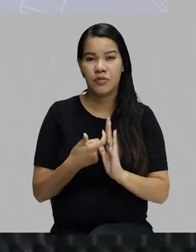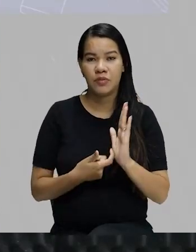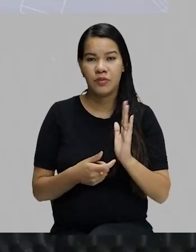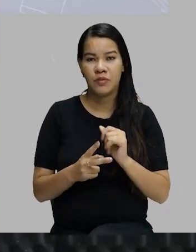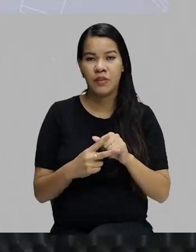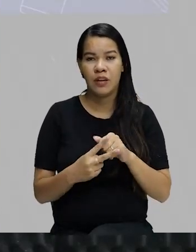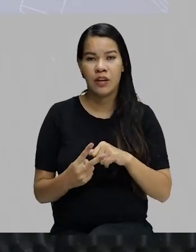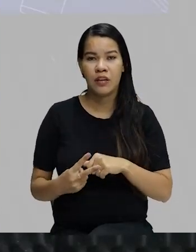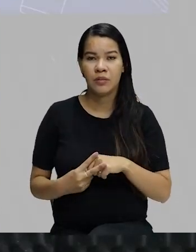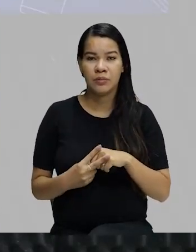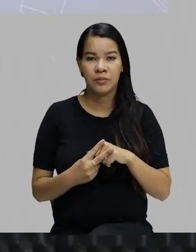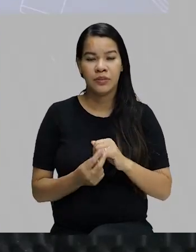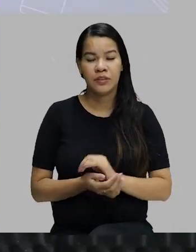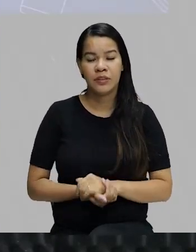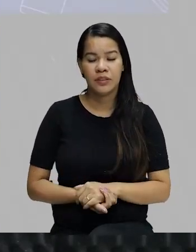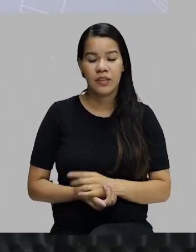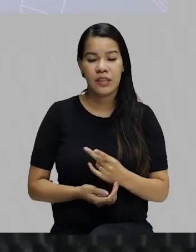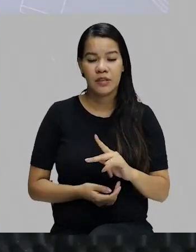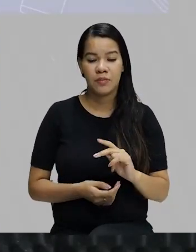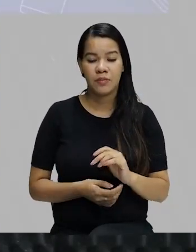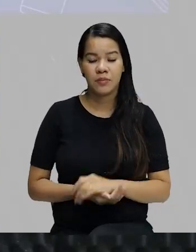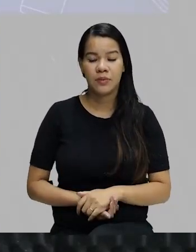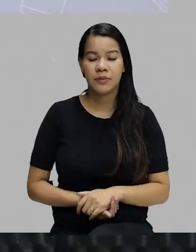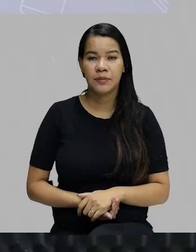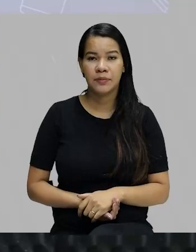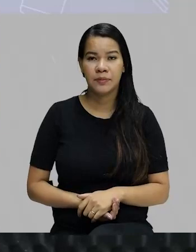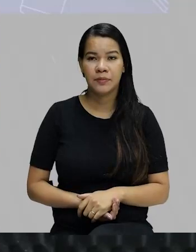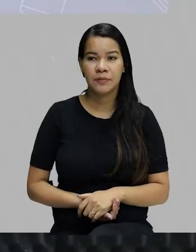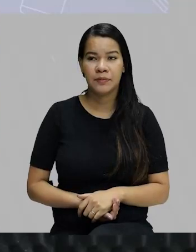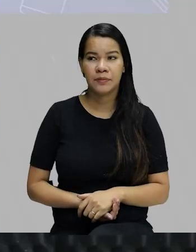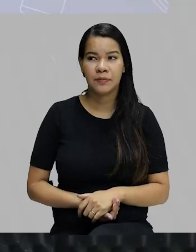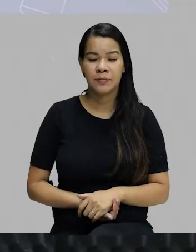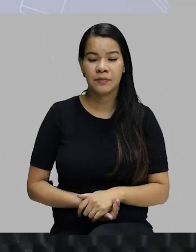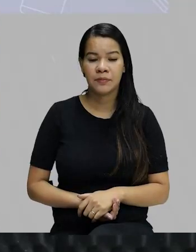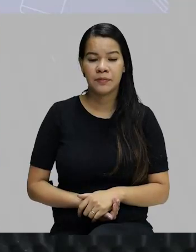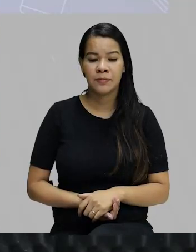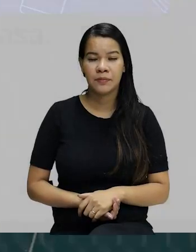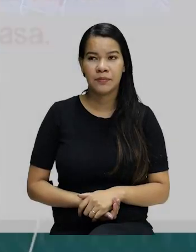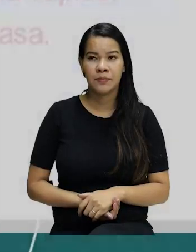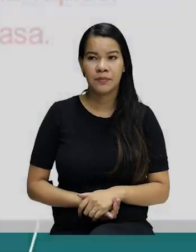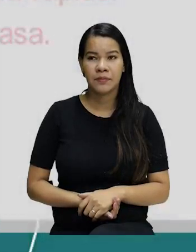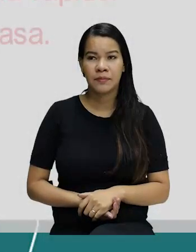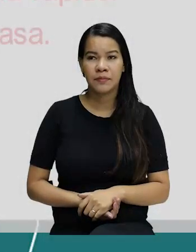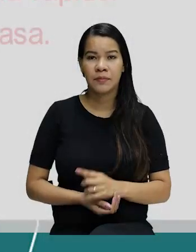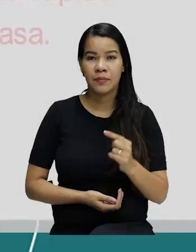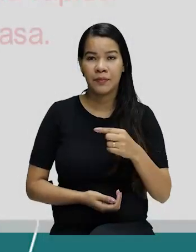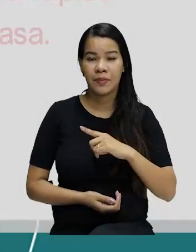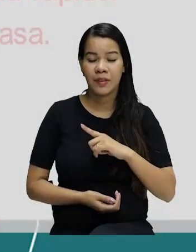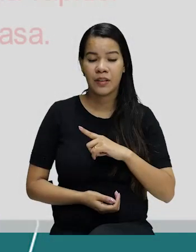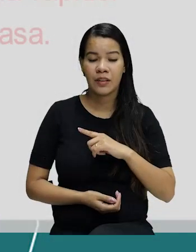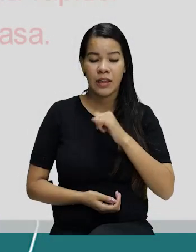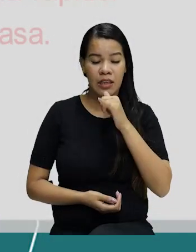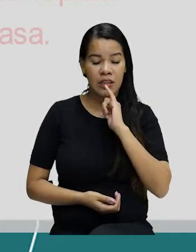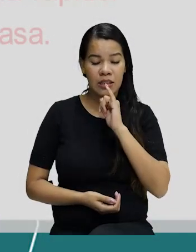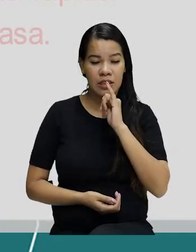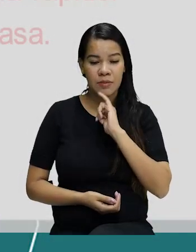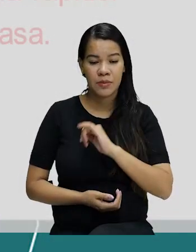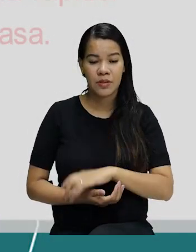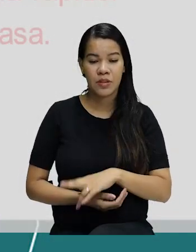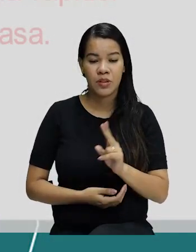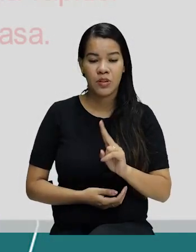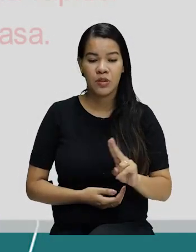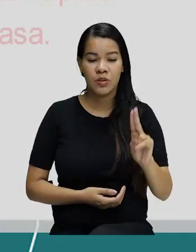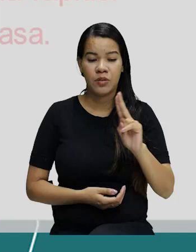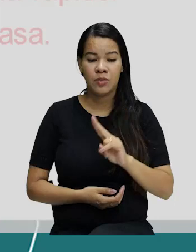para o modo, esse modo de verbo, para o modo imperativo. Aqui eu tenho alguns exemplos de